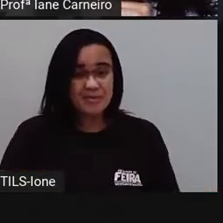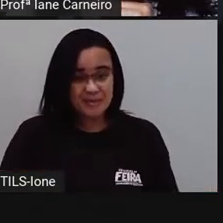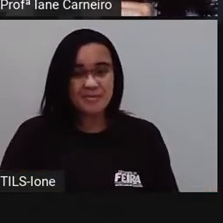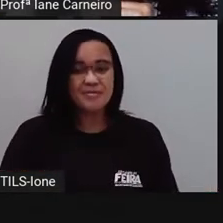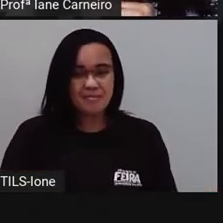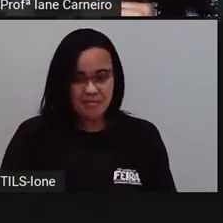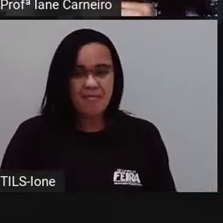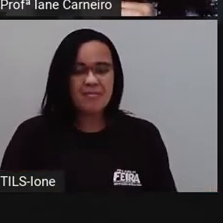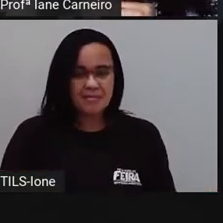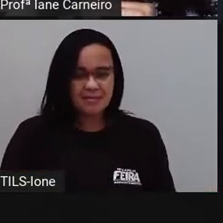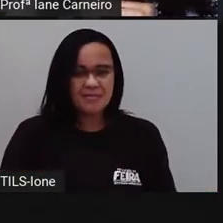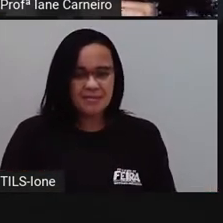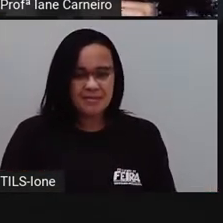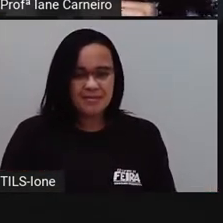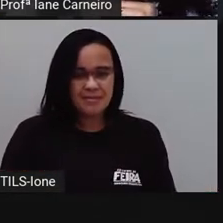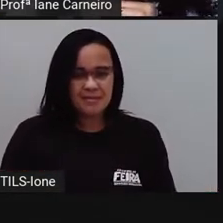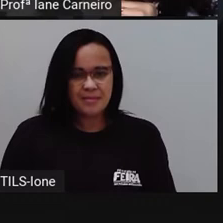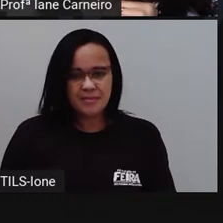A resposta completa.